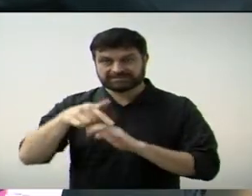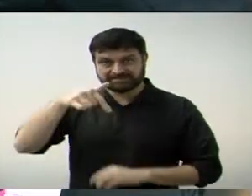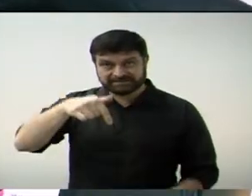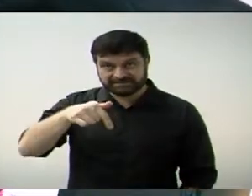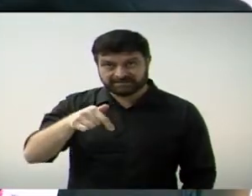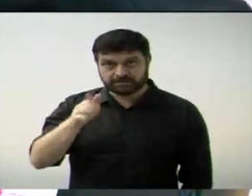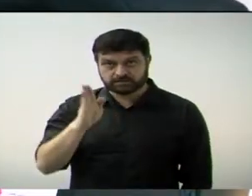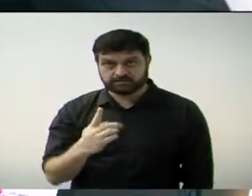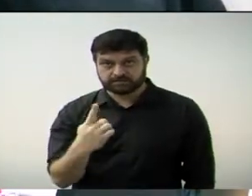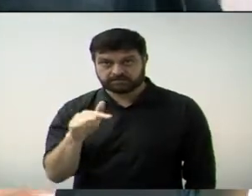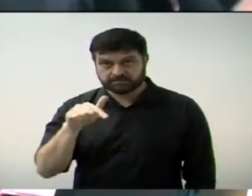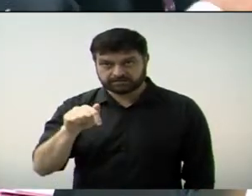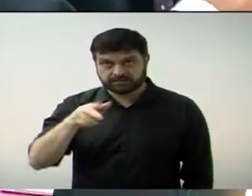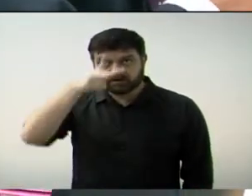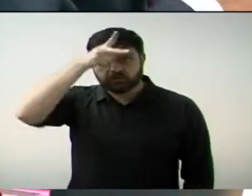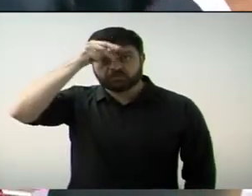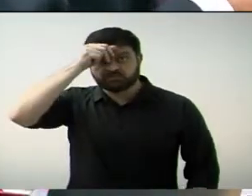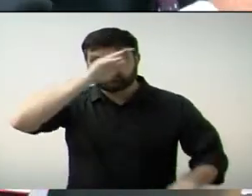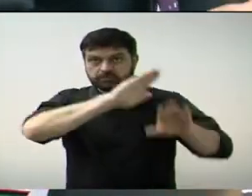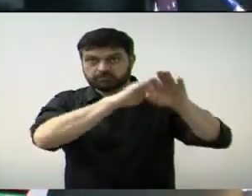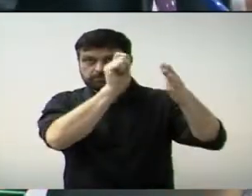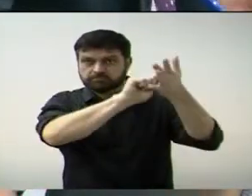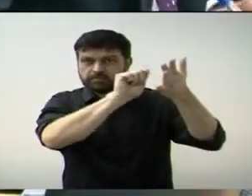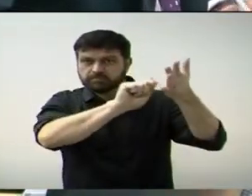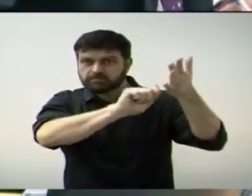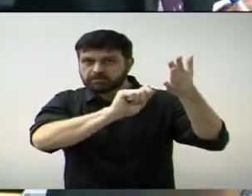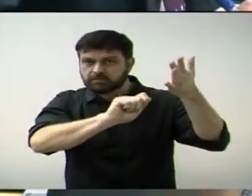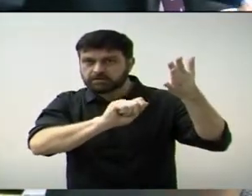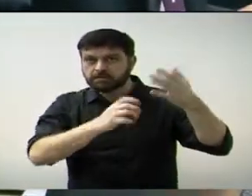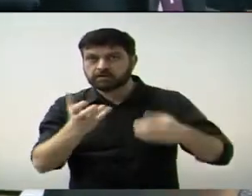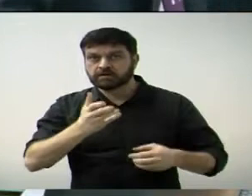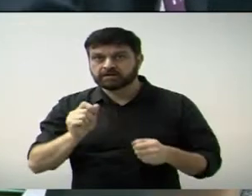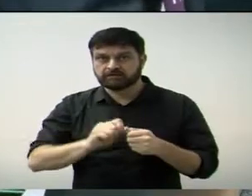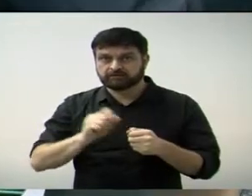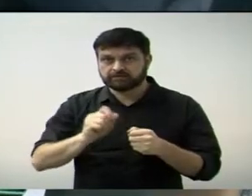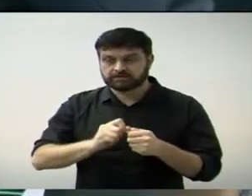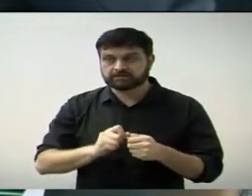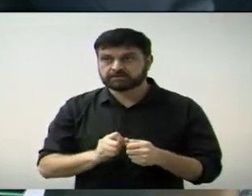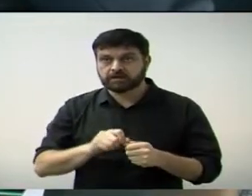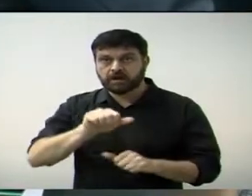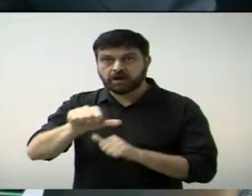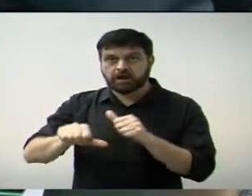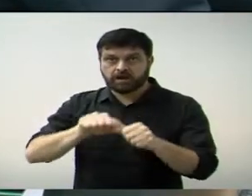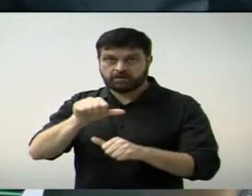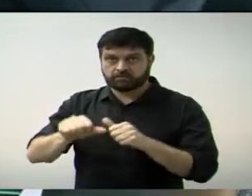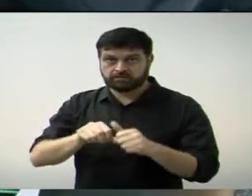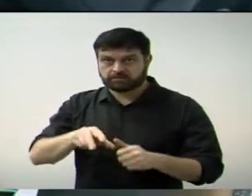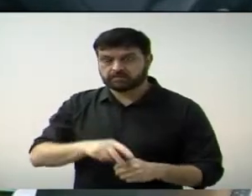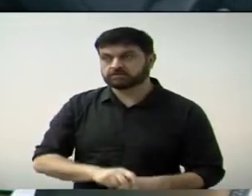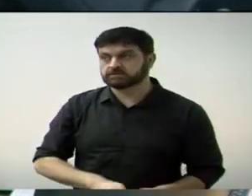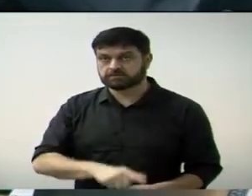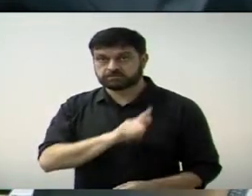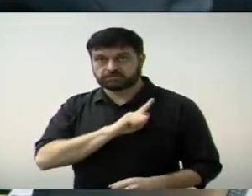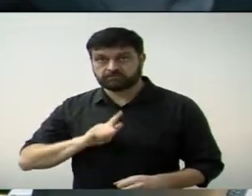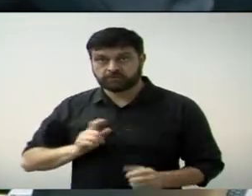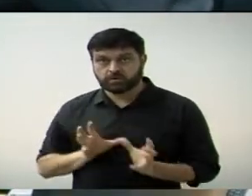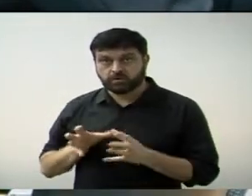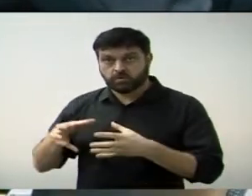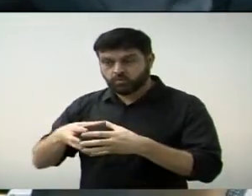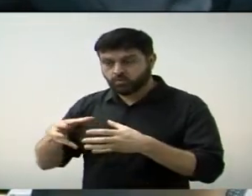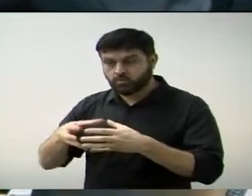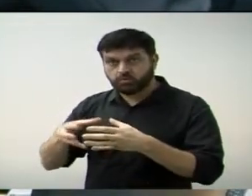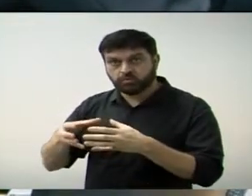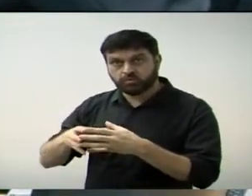-17 do Executivo, que institui transição democrática de governo, dispõe sobre a formação de equipe de